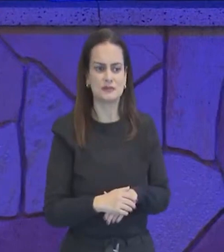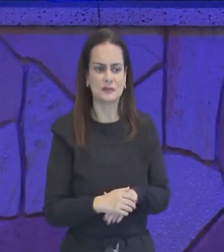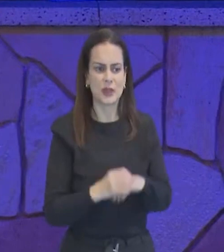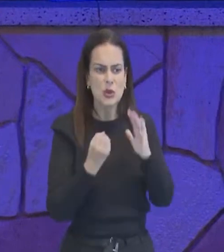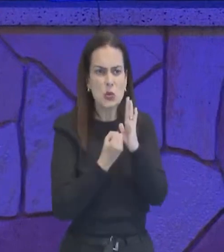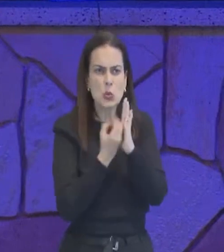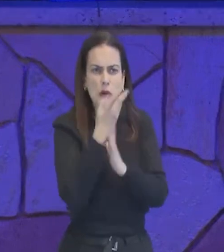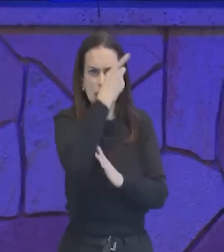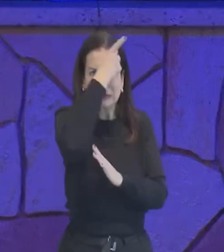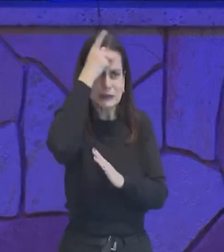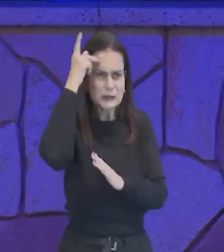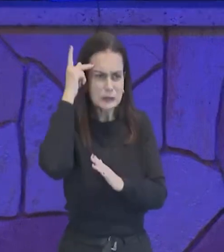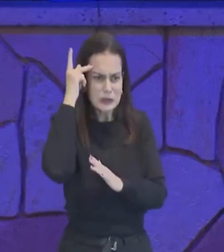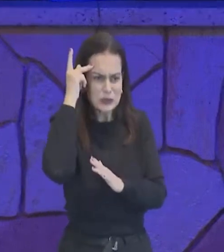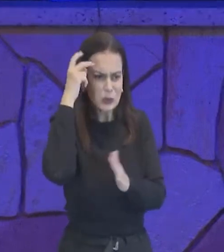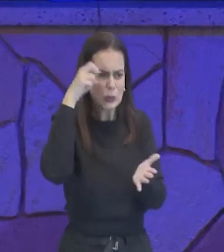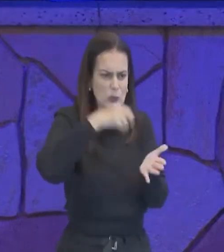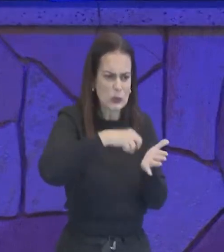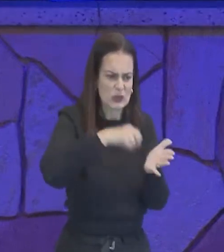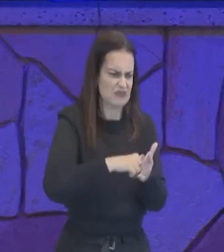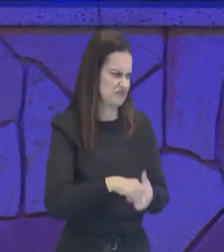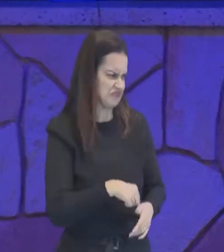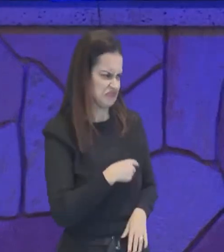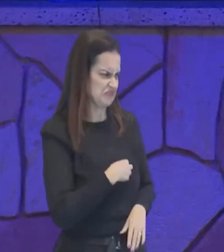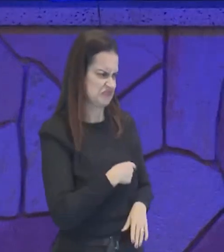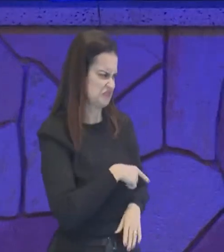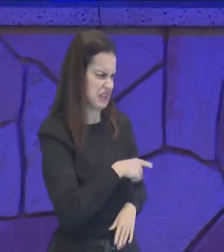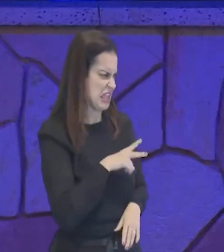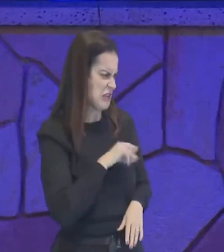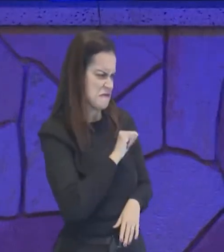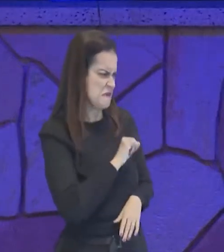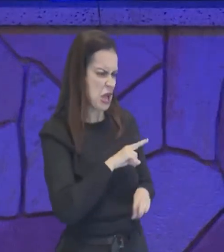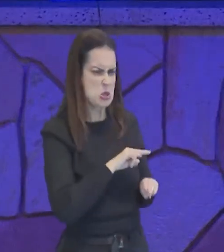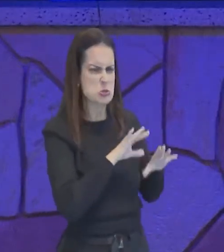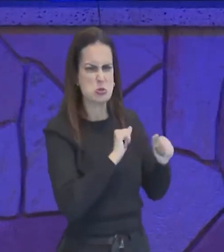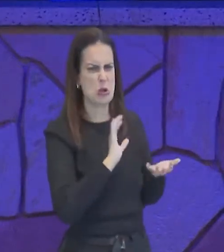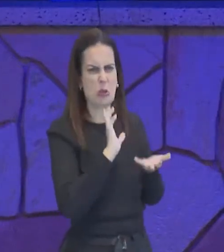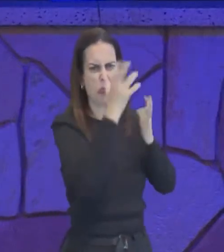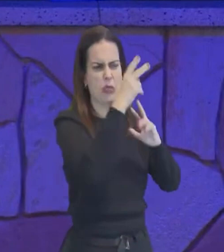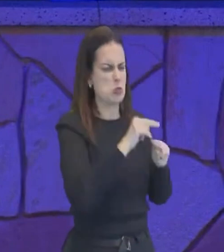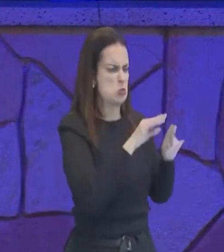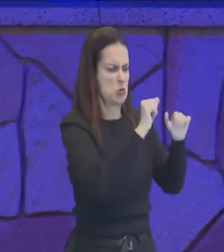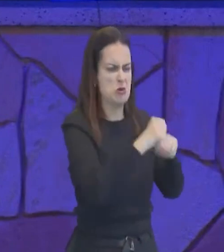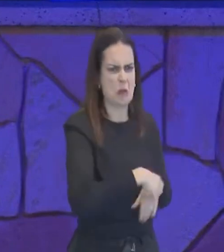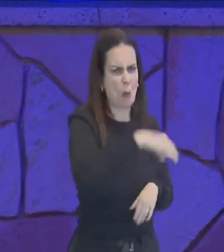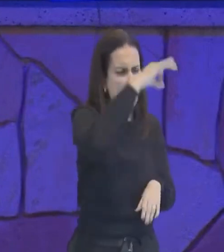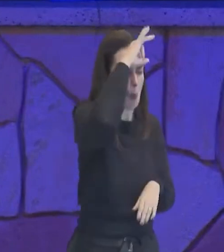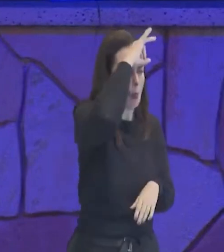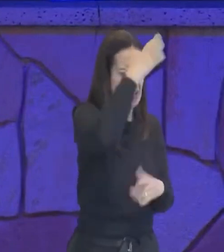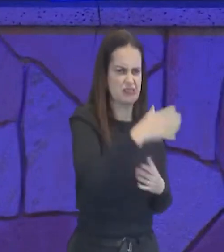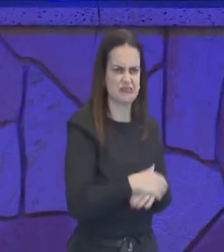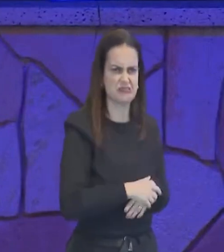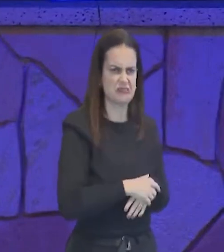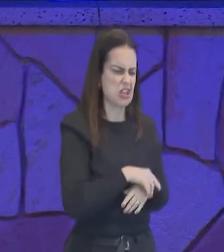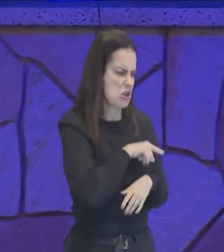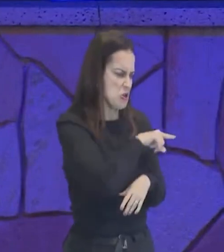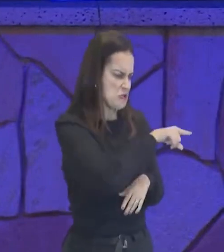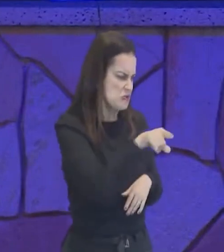Quantas pessoas já foram condenadas na própria igreja? Esse aí não vai dar nada, esse aí vai ser um péssimo pastor,